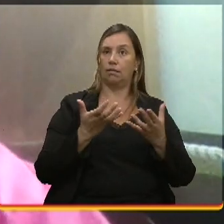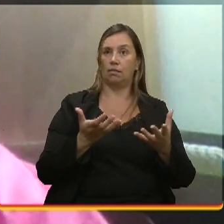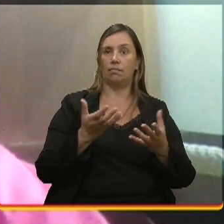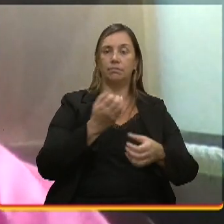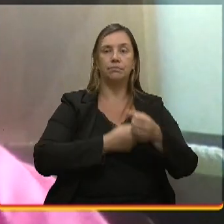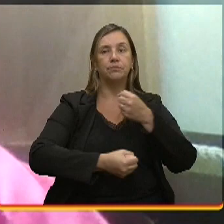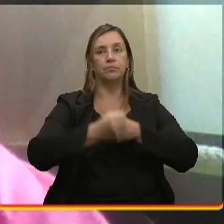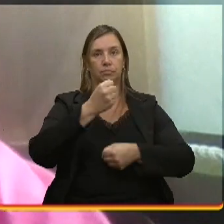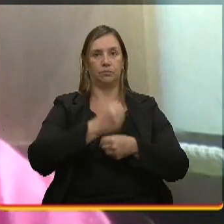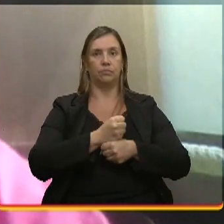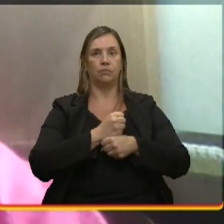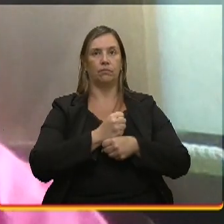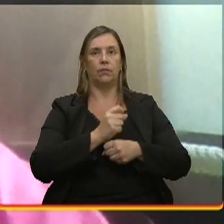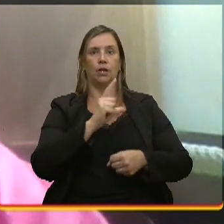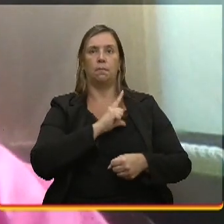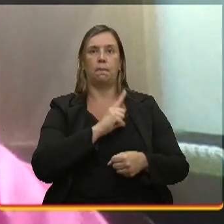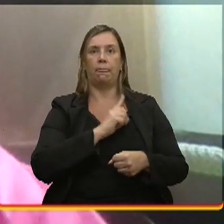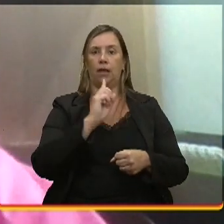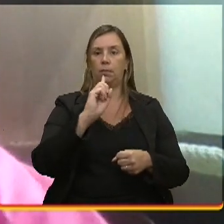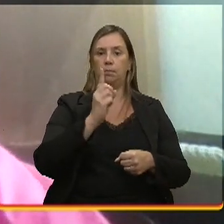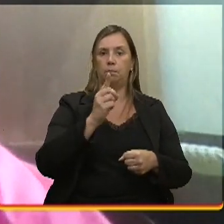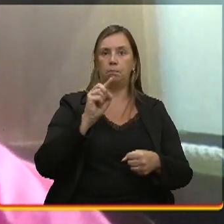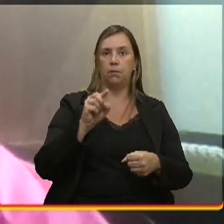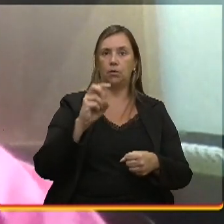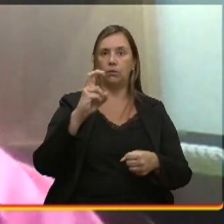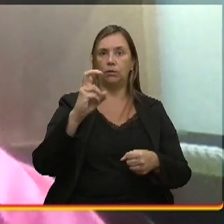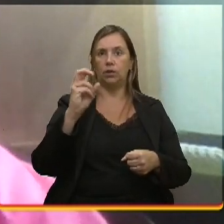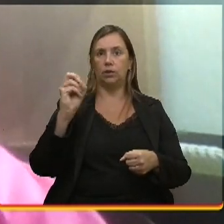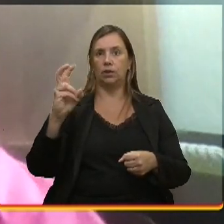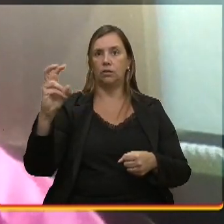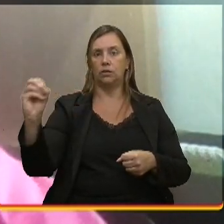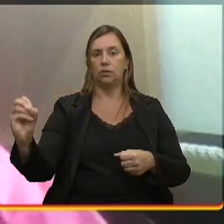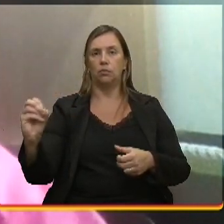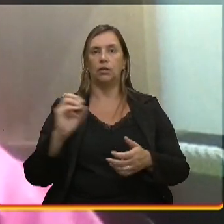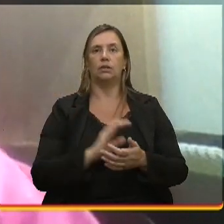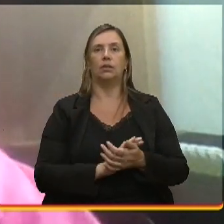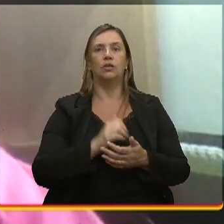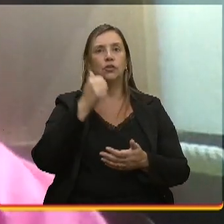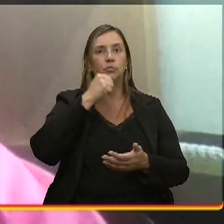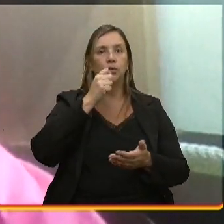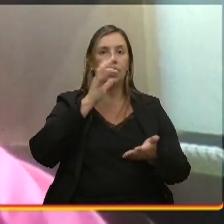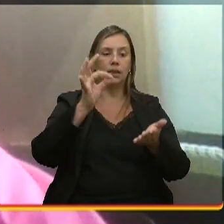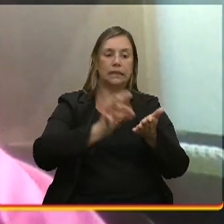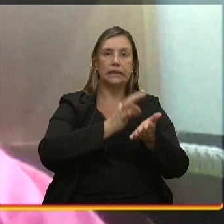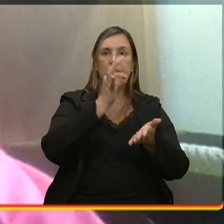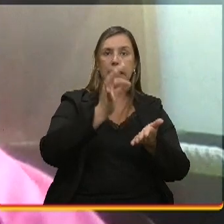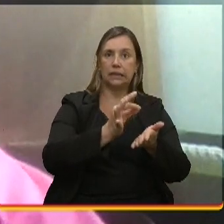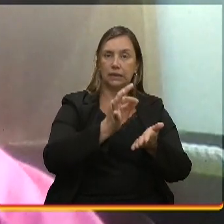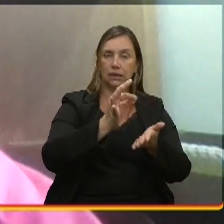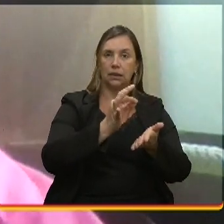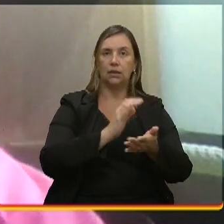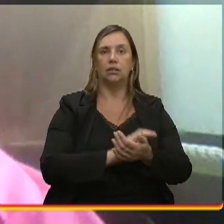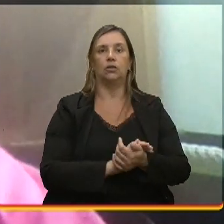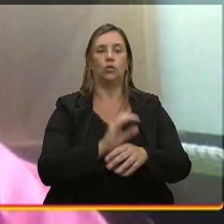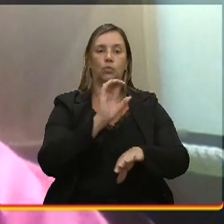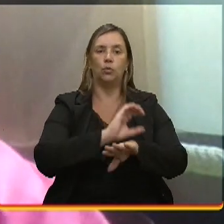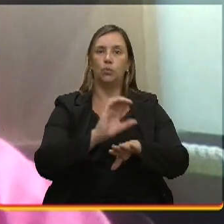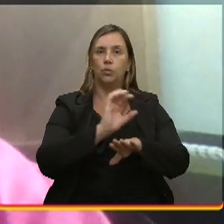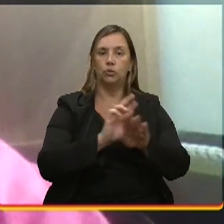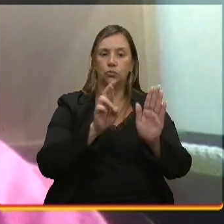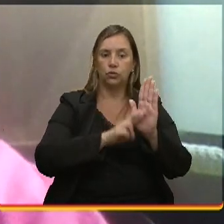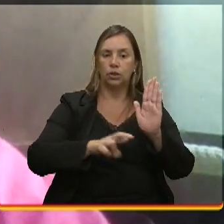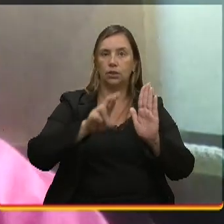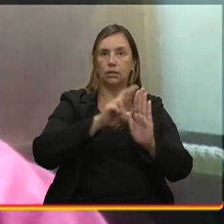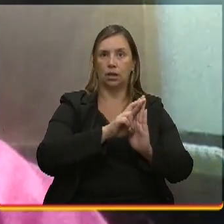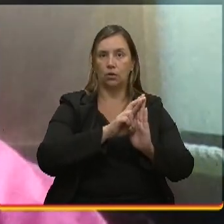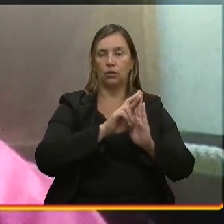passado, a gente teve 1.550 mulheres inscritas para fazer um curso de restauro, que a gente fez o Palácio